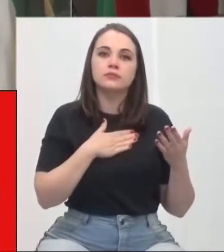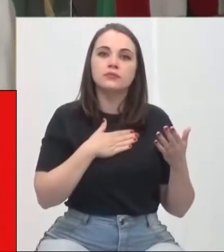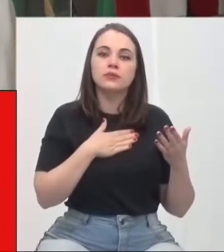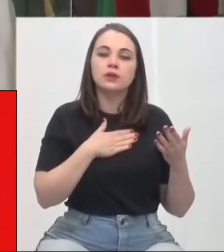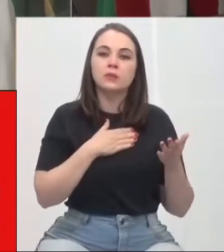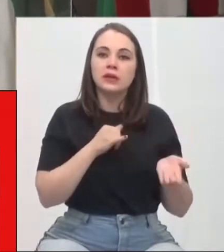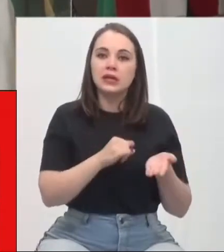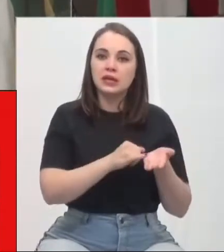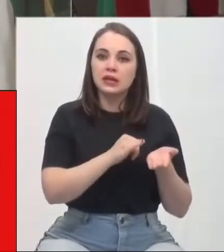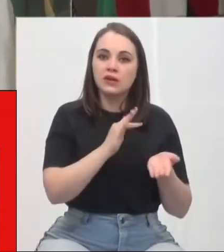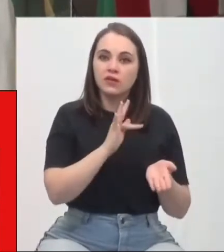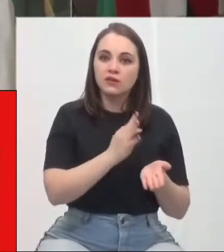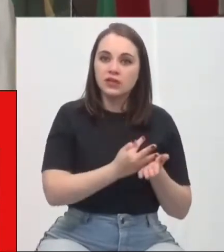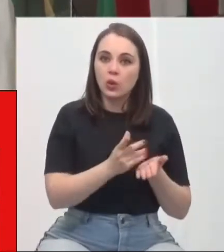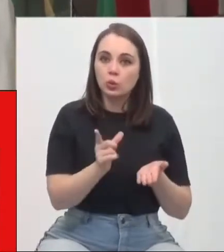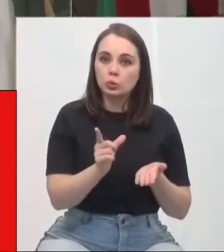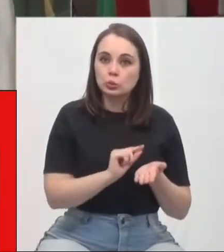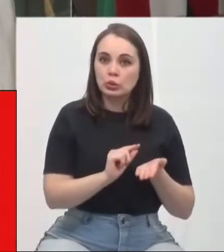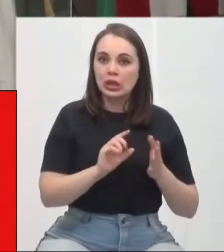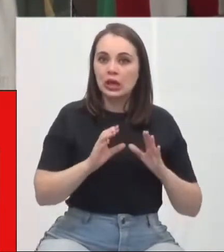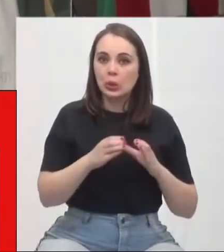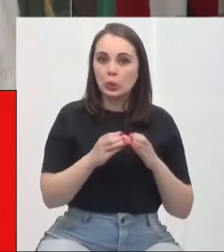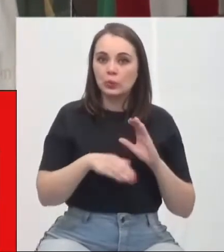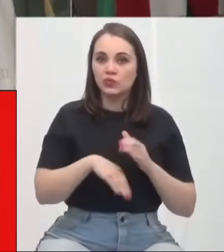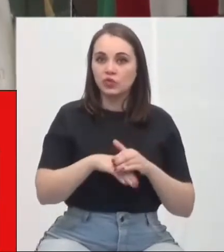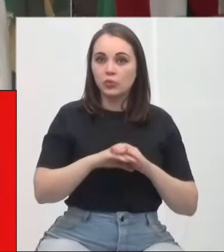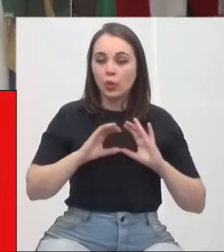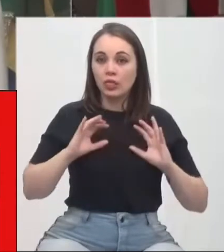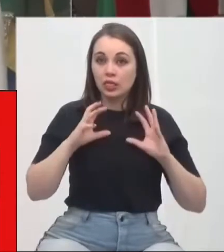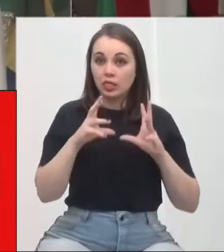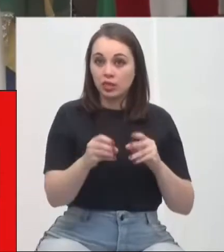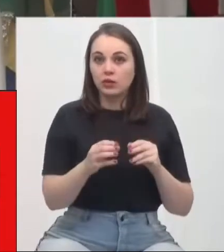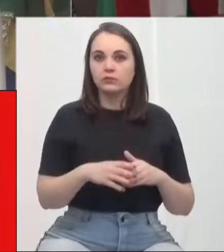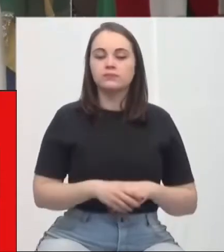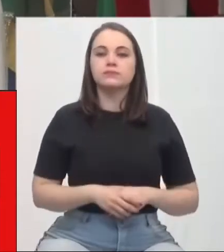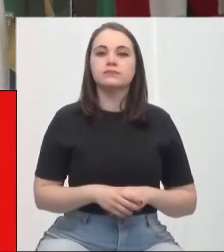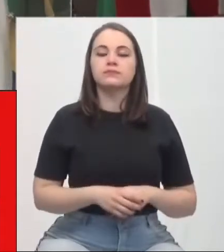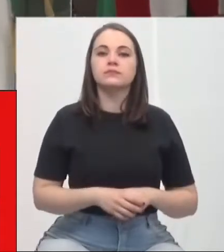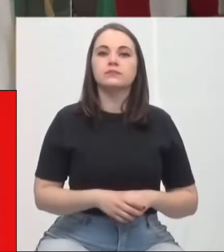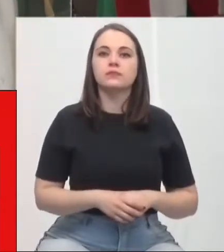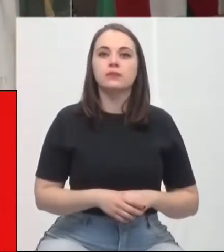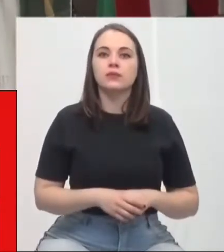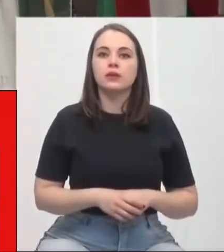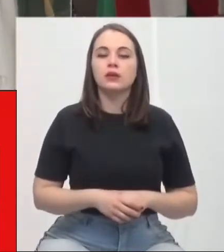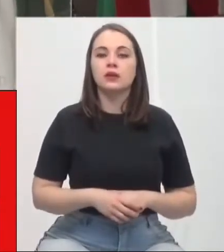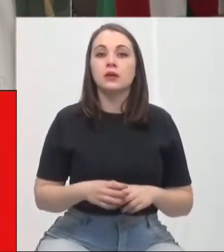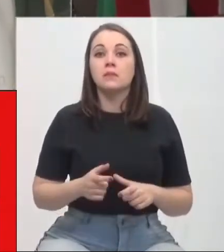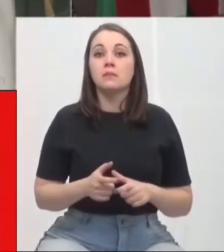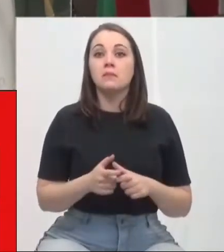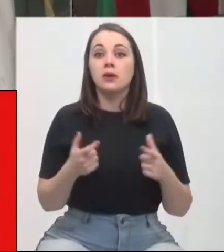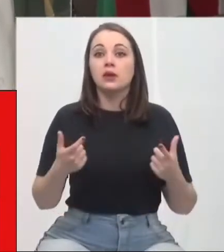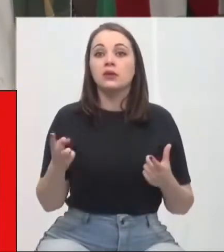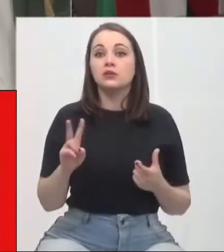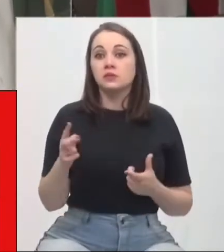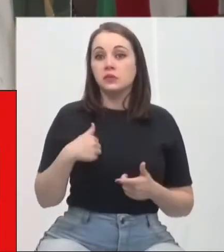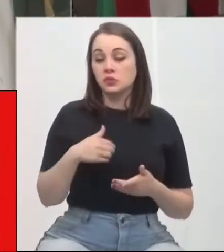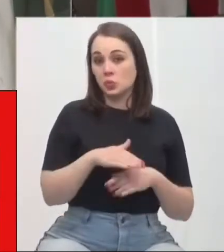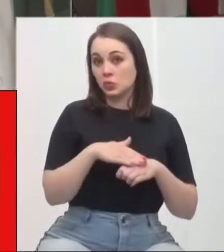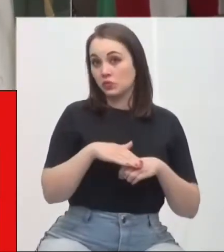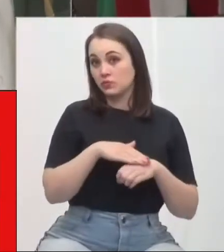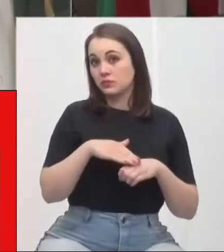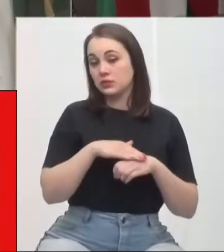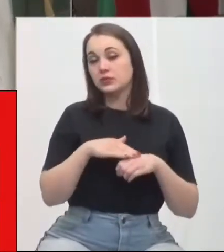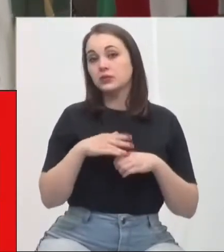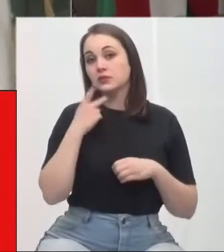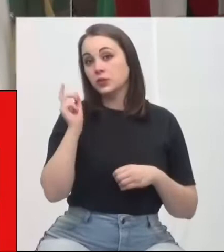fiscal ao Criciúma Esporte Clube. E é quase que unânime, desses vereadores que eu consultei, que